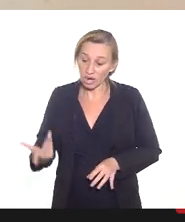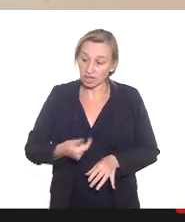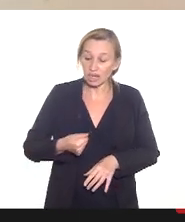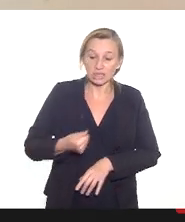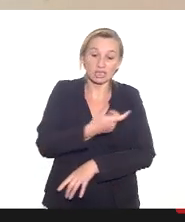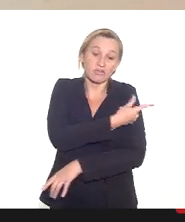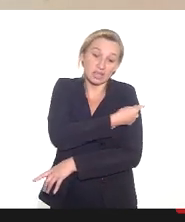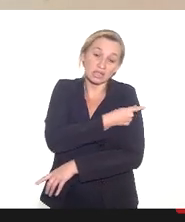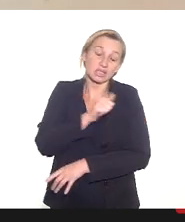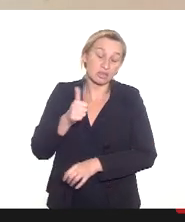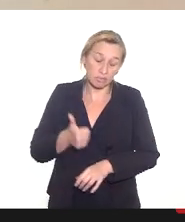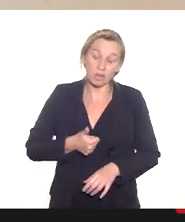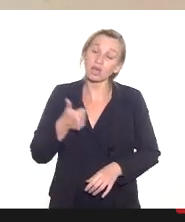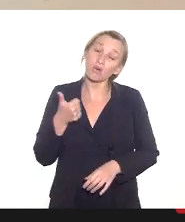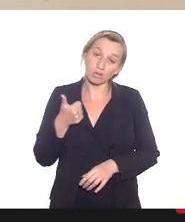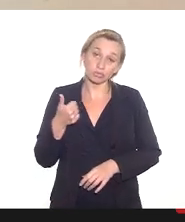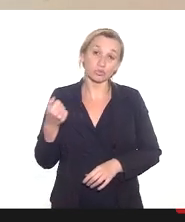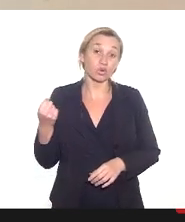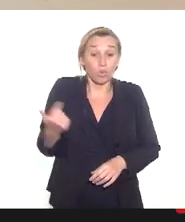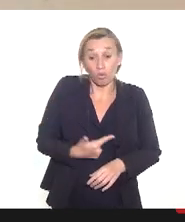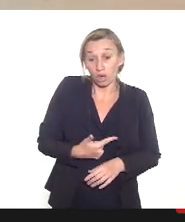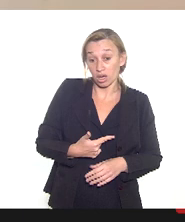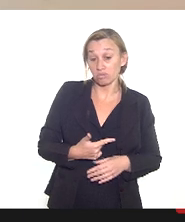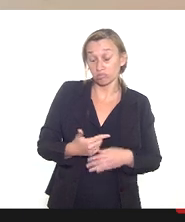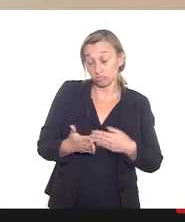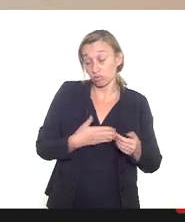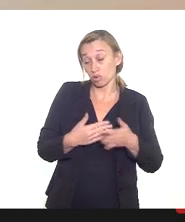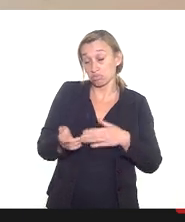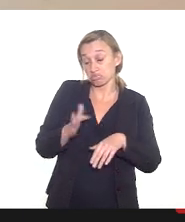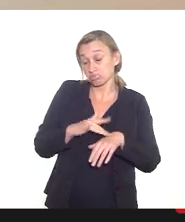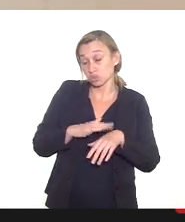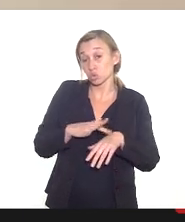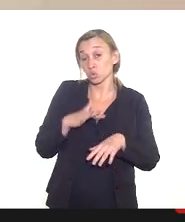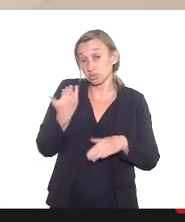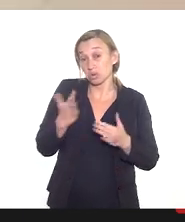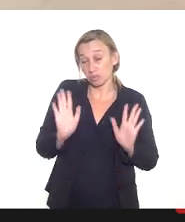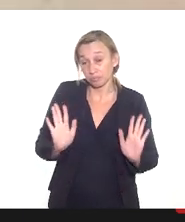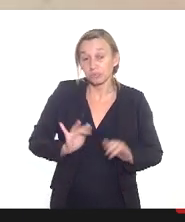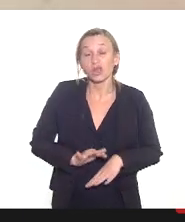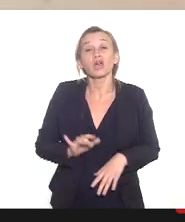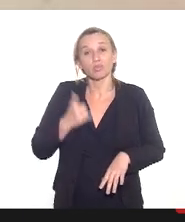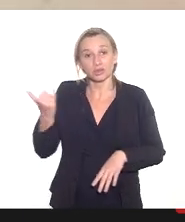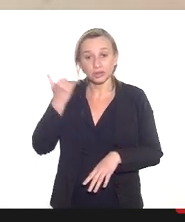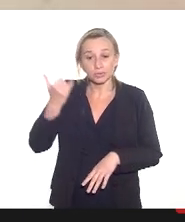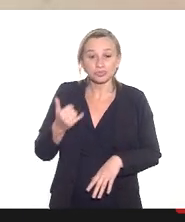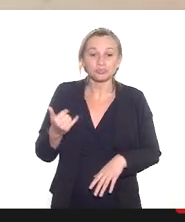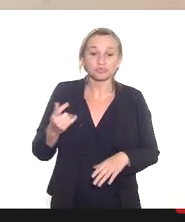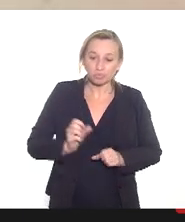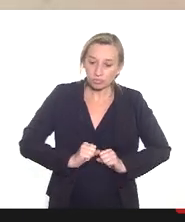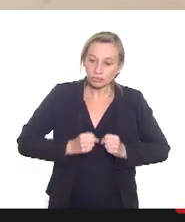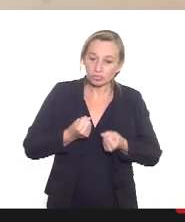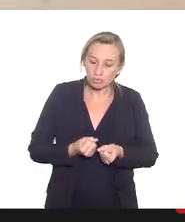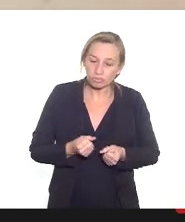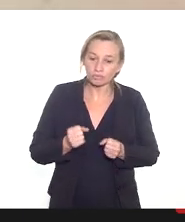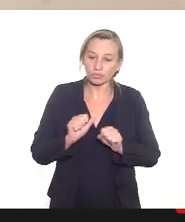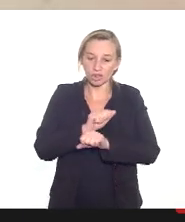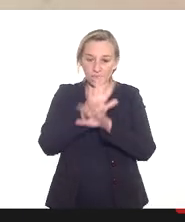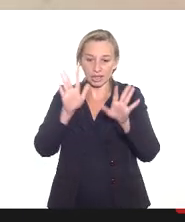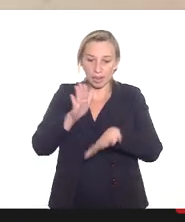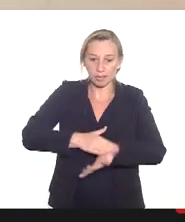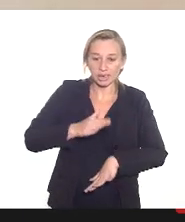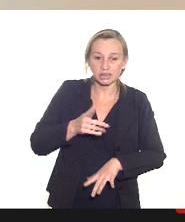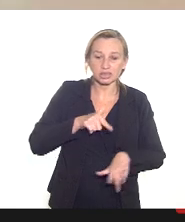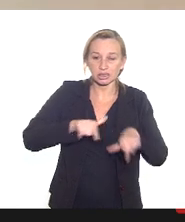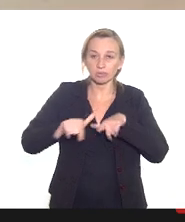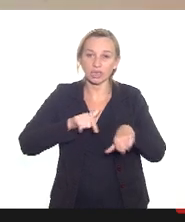vacina ela é muito maior do que o risco de adoecer e morrer então é importante que a gente busque esse esclarecimento nós trabalhamos